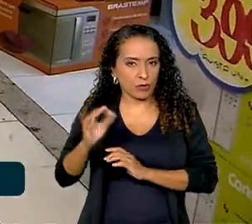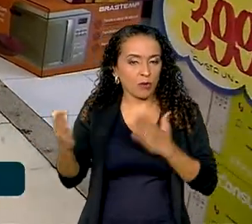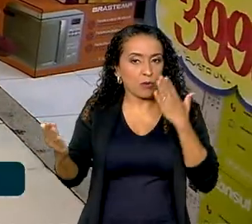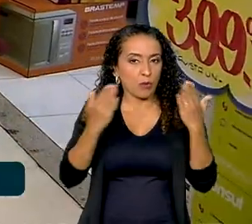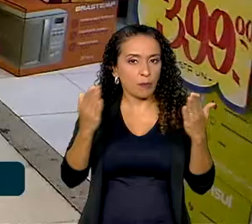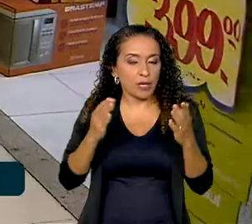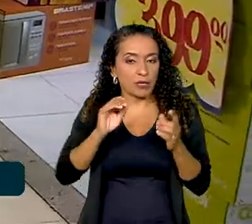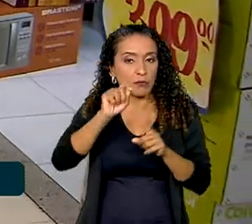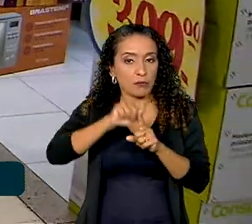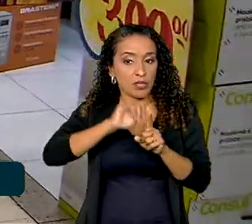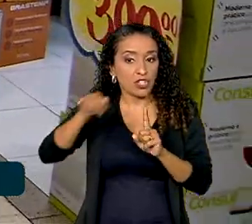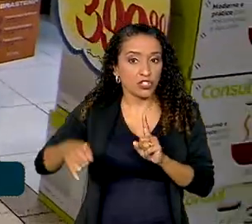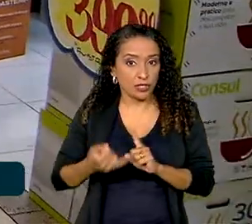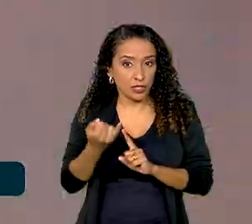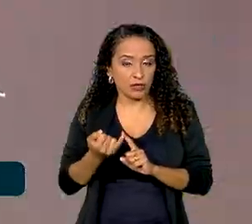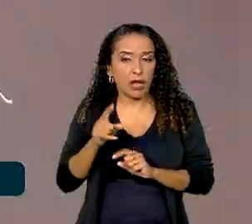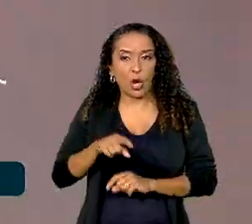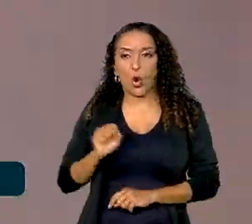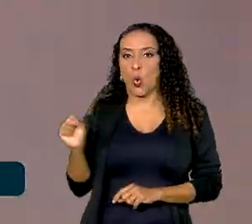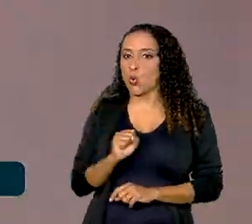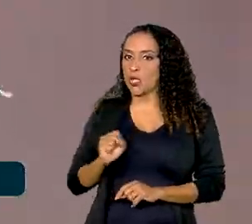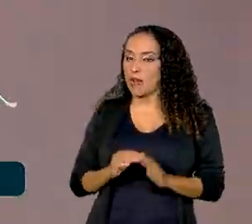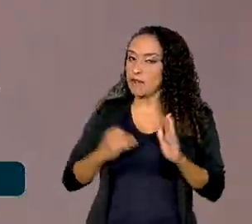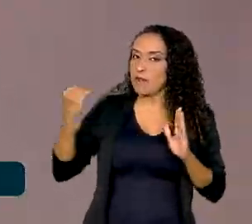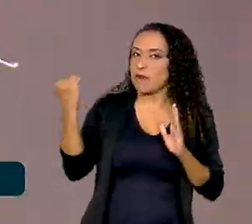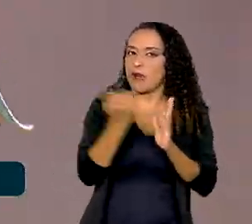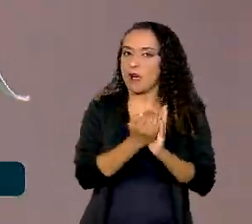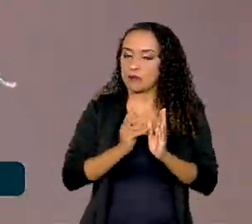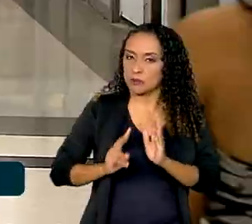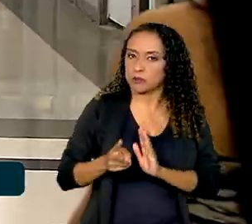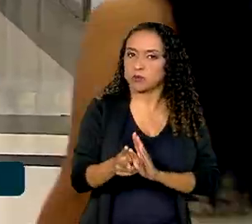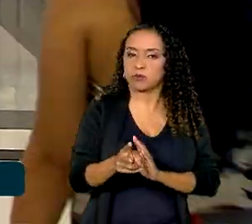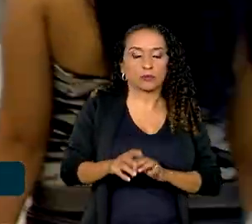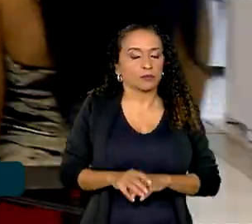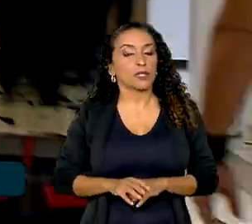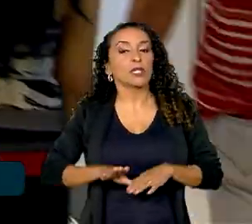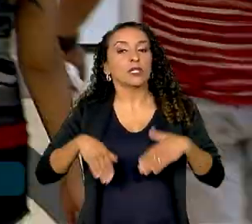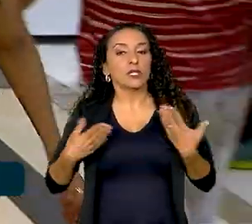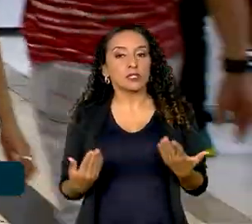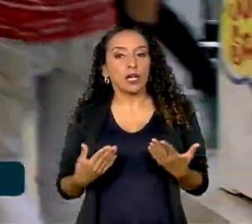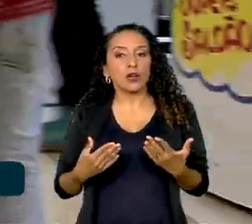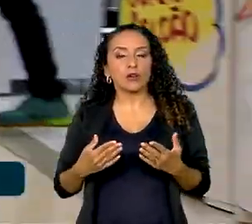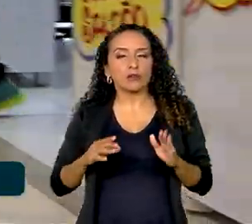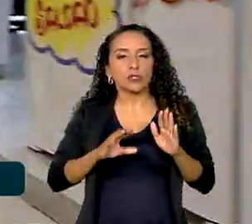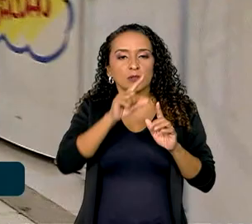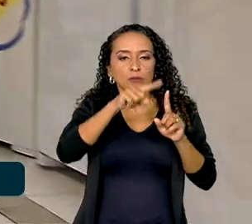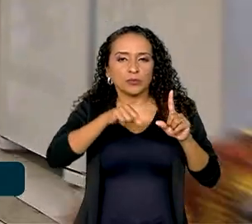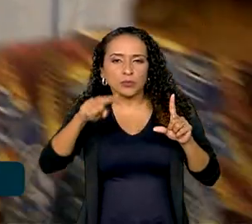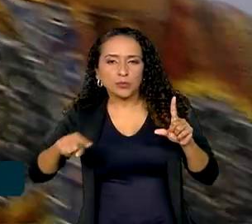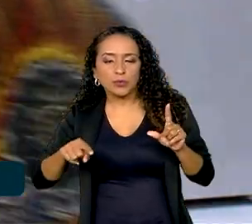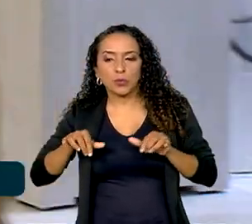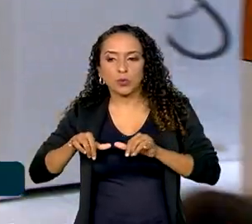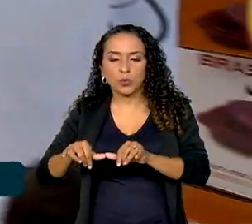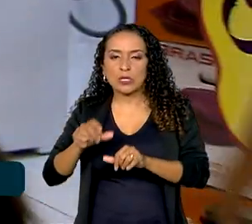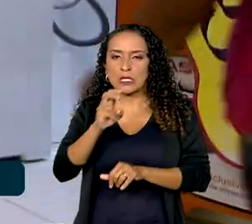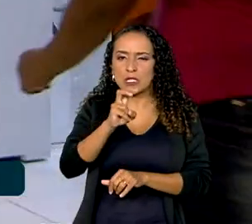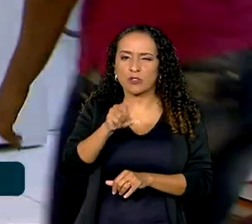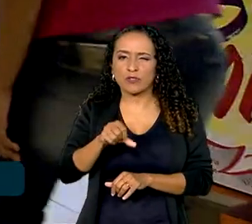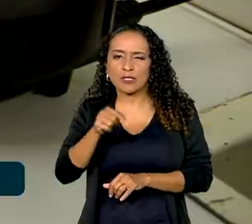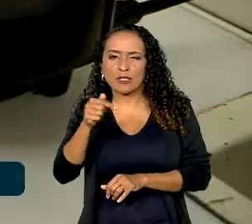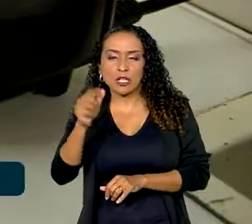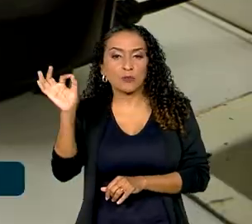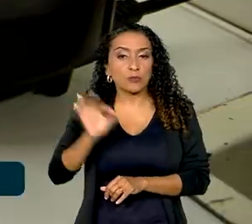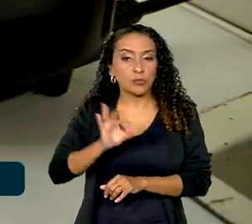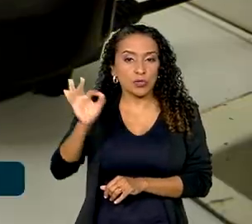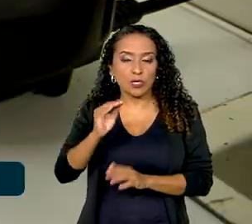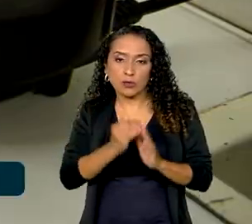relação a janeiro. A oitava alta seguida. E, com isso, o nível do comércio já está 5,7